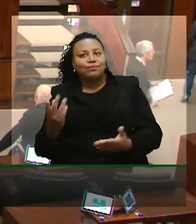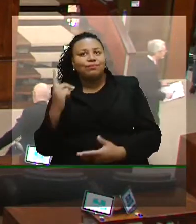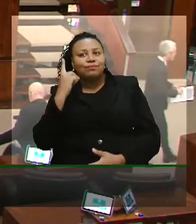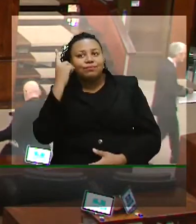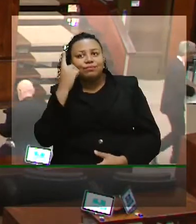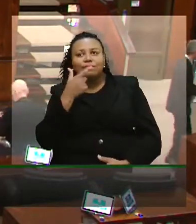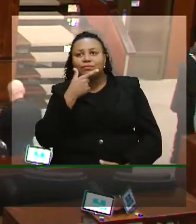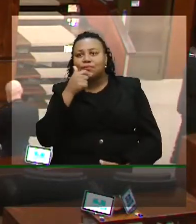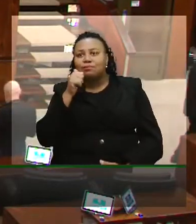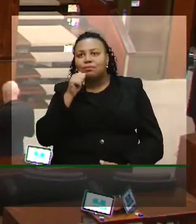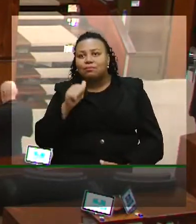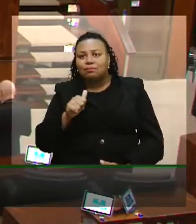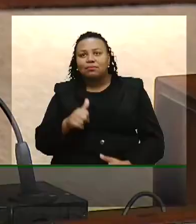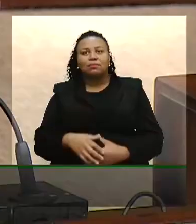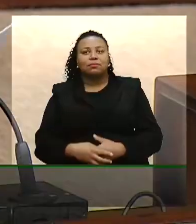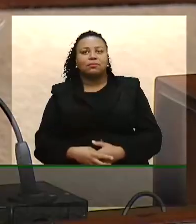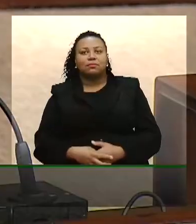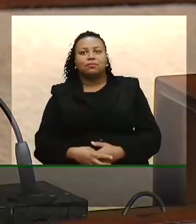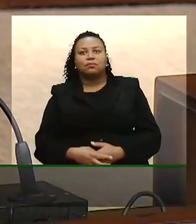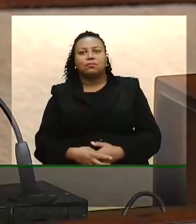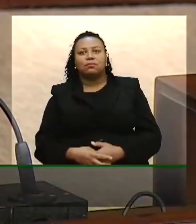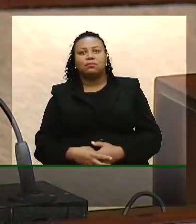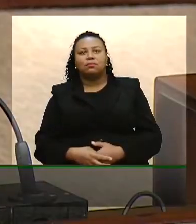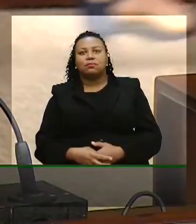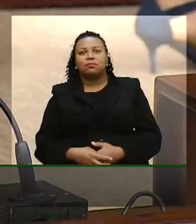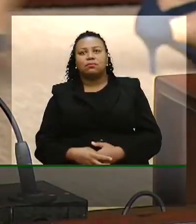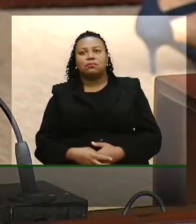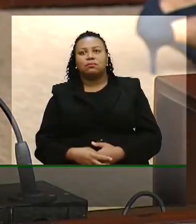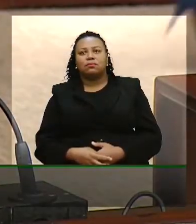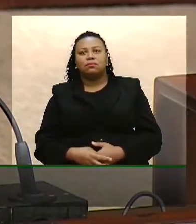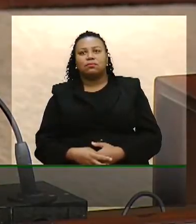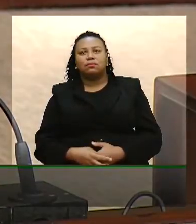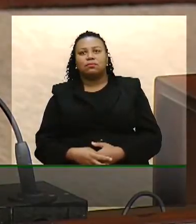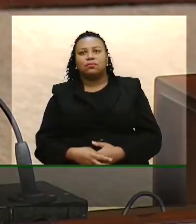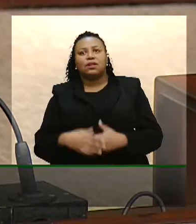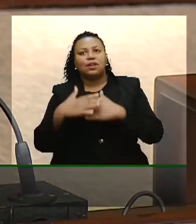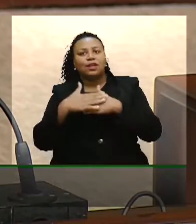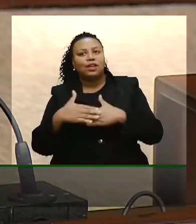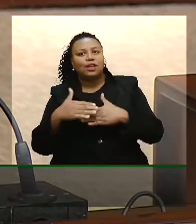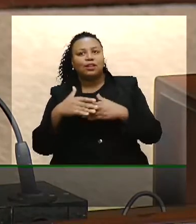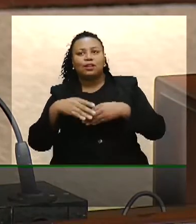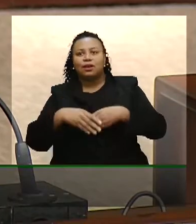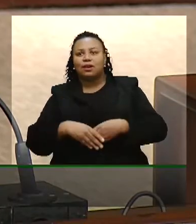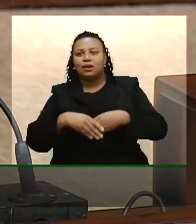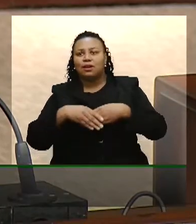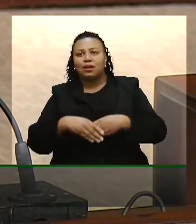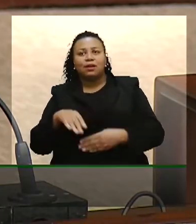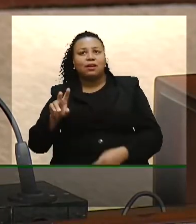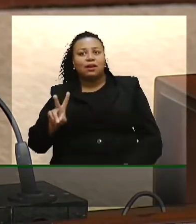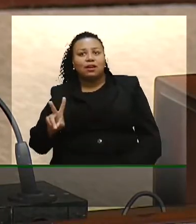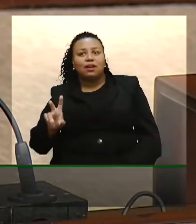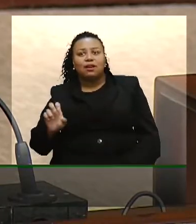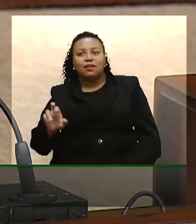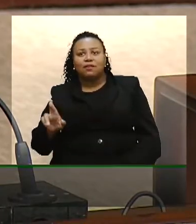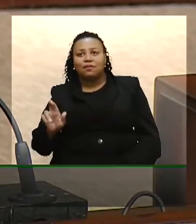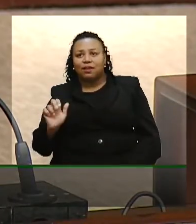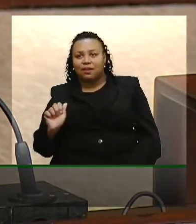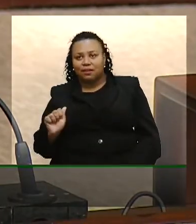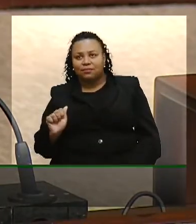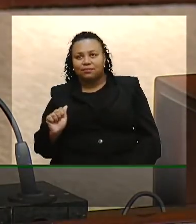deputadas, a nossa carinhosa saudação à Vera Deise Costa,